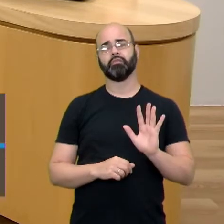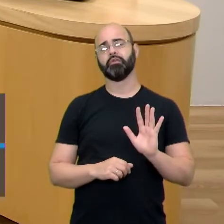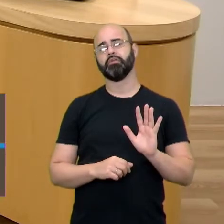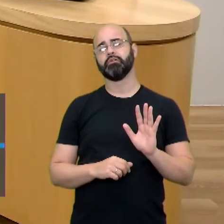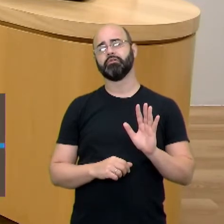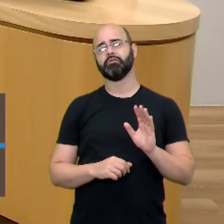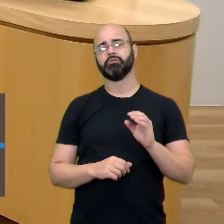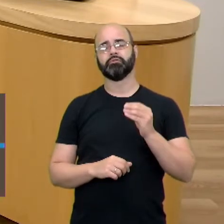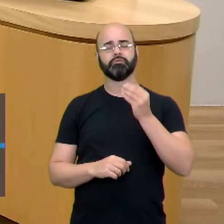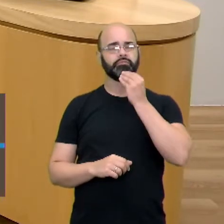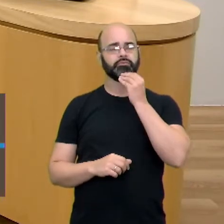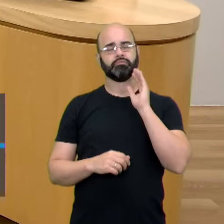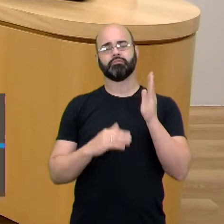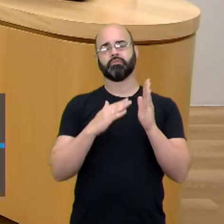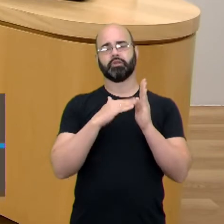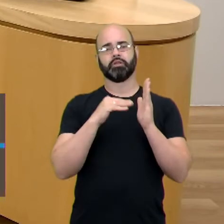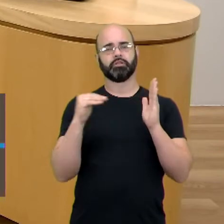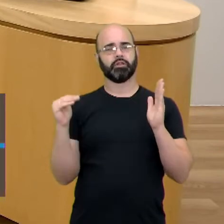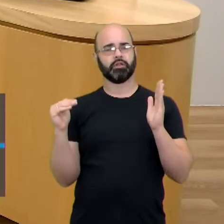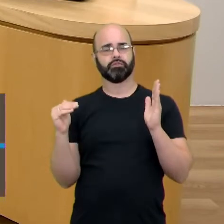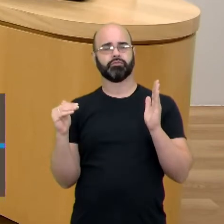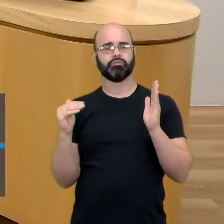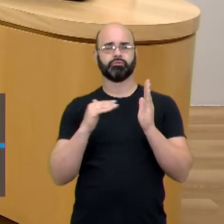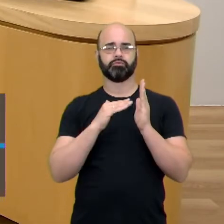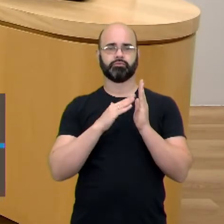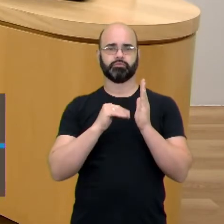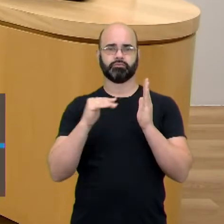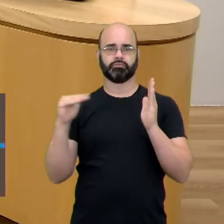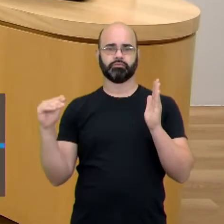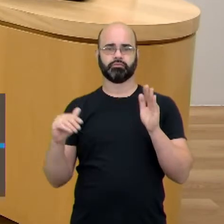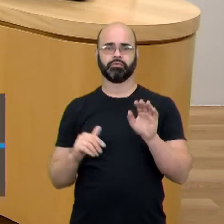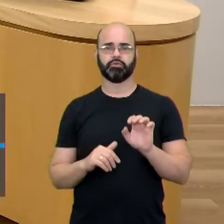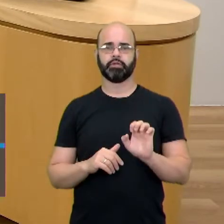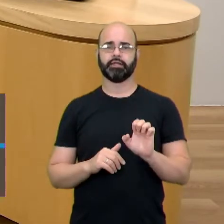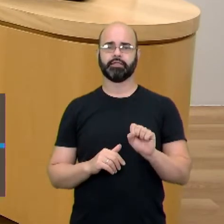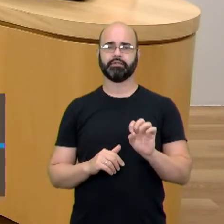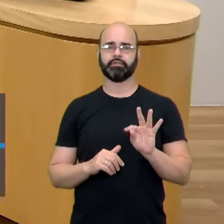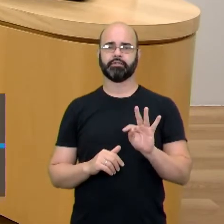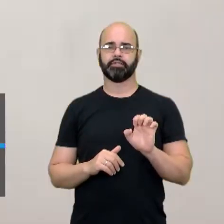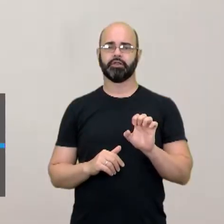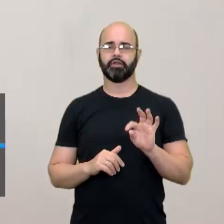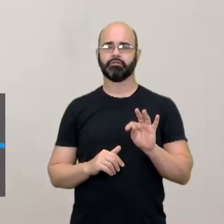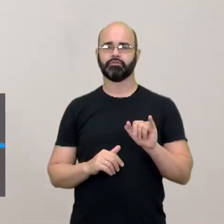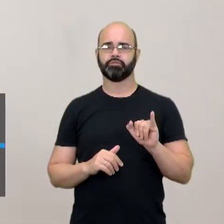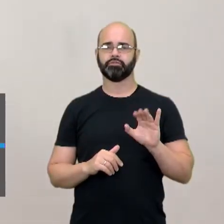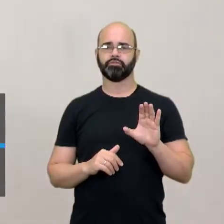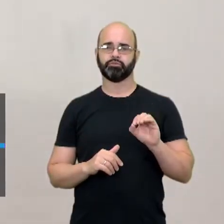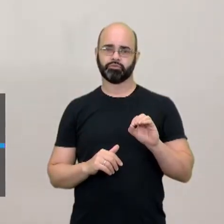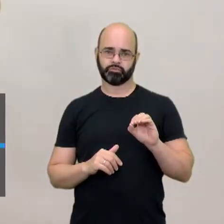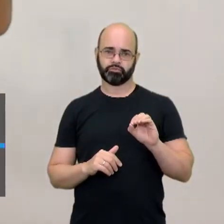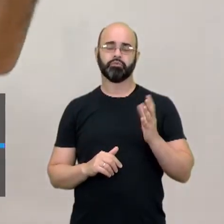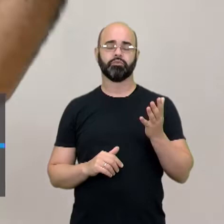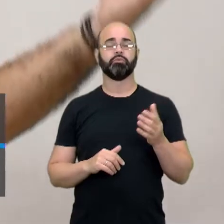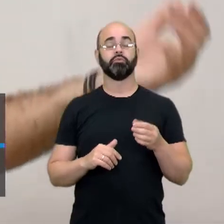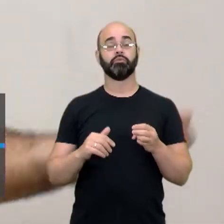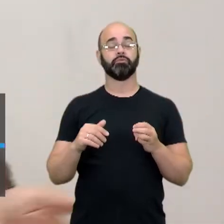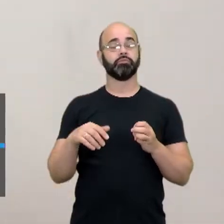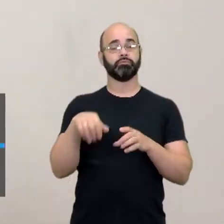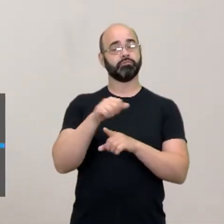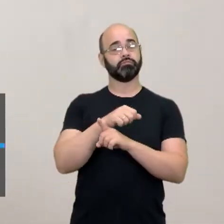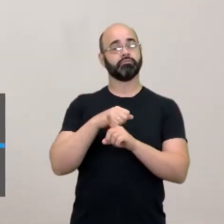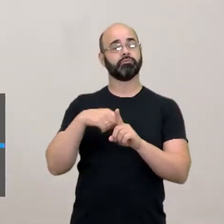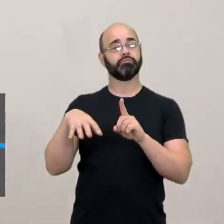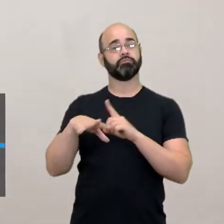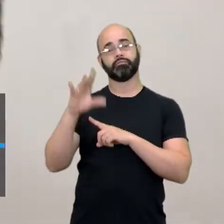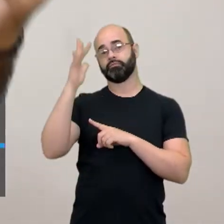de vista estético ou até do ponto de vista procedimental, trazer aí uma contribuição imensa para uma